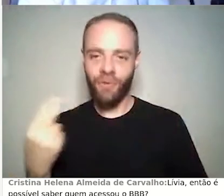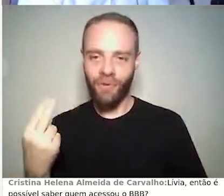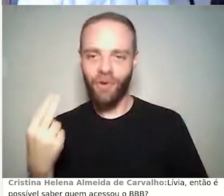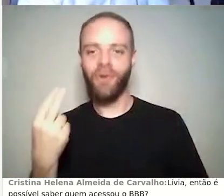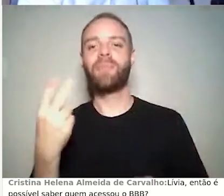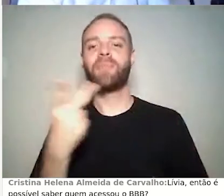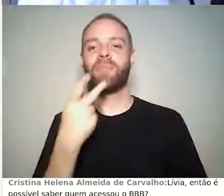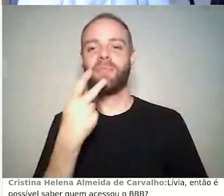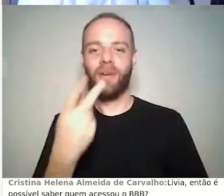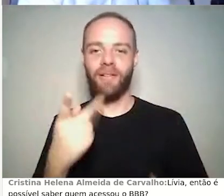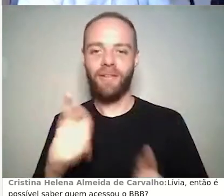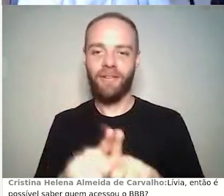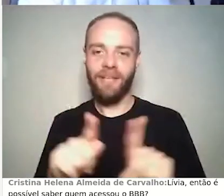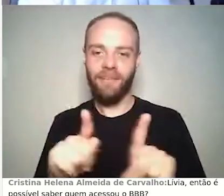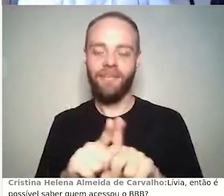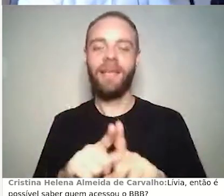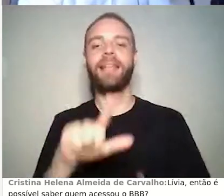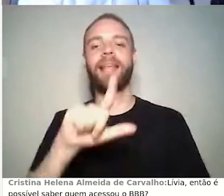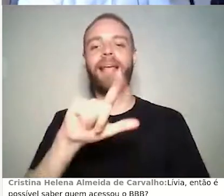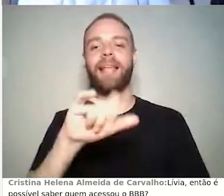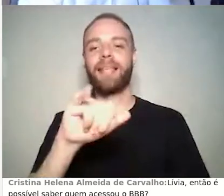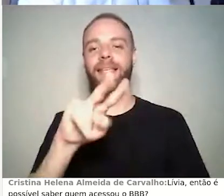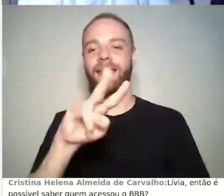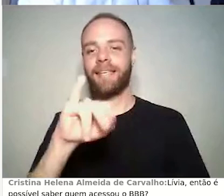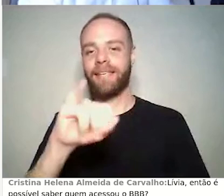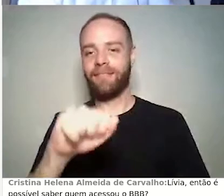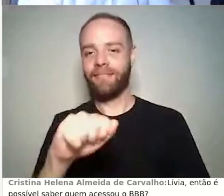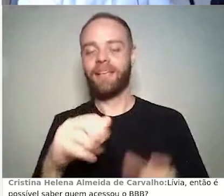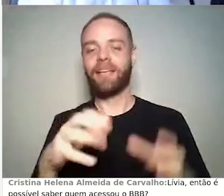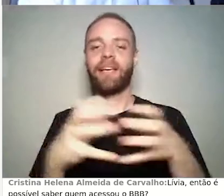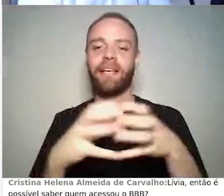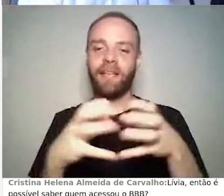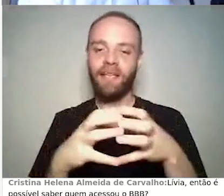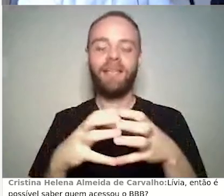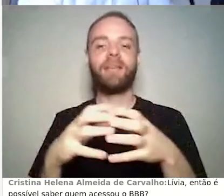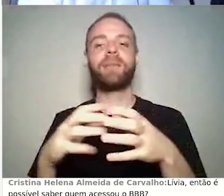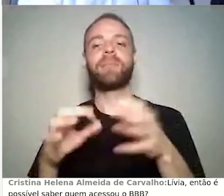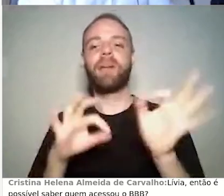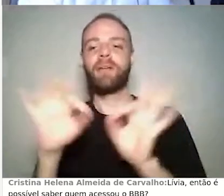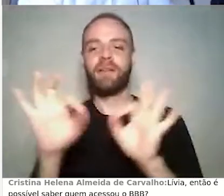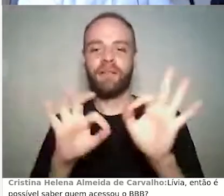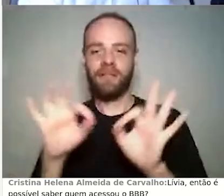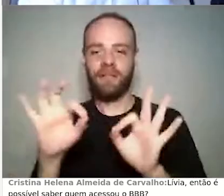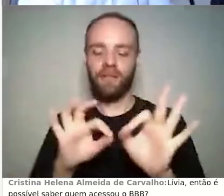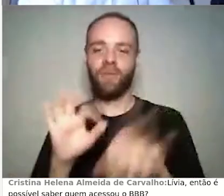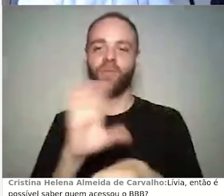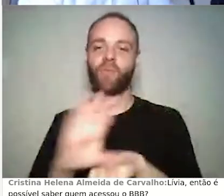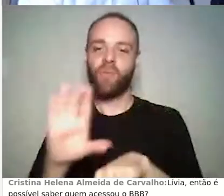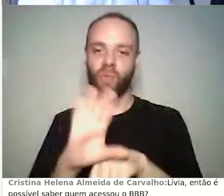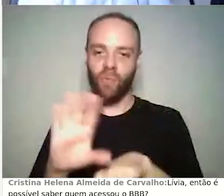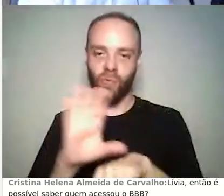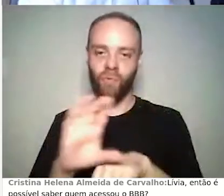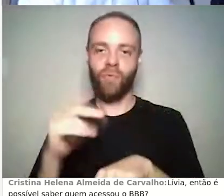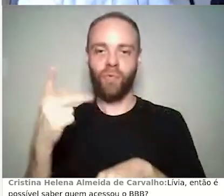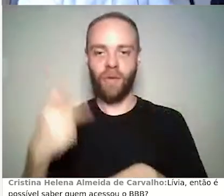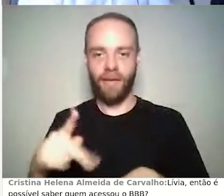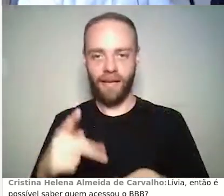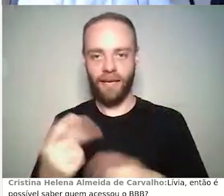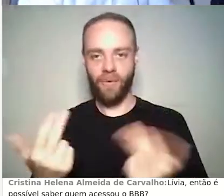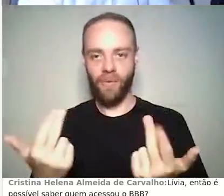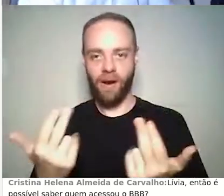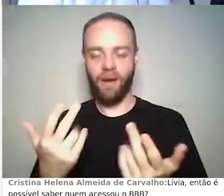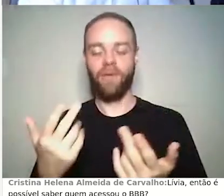própria Lívia, que é a equipe que está fazendo a gestão desses cursos, então é importante também destacar